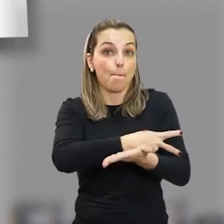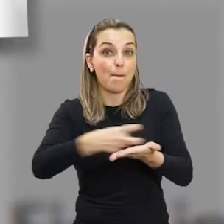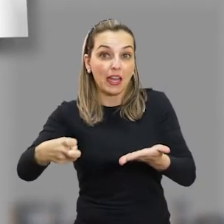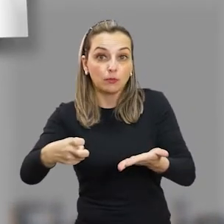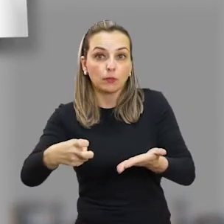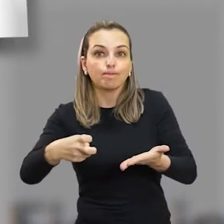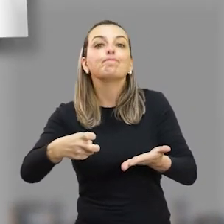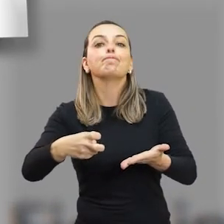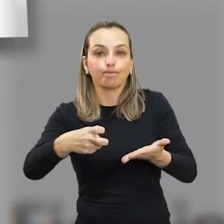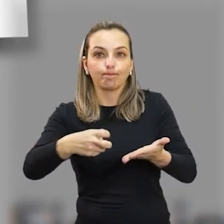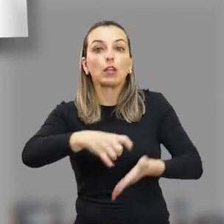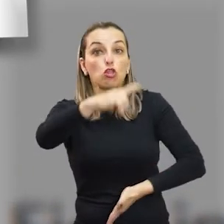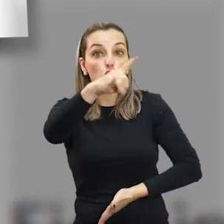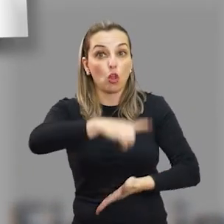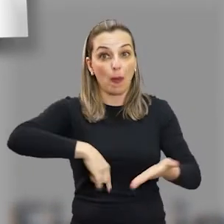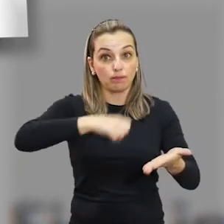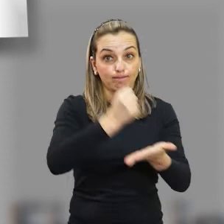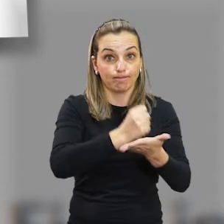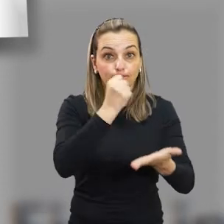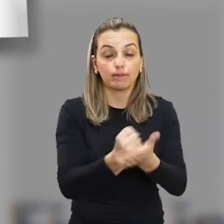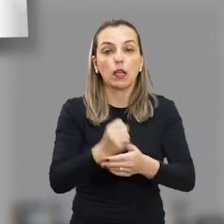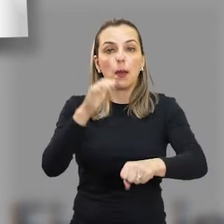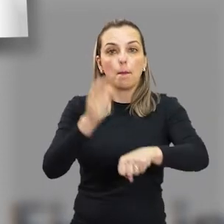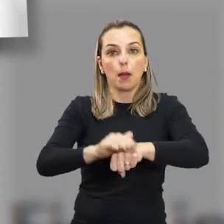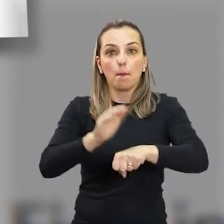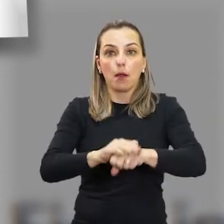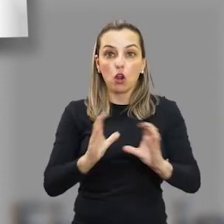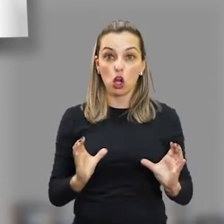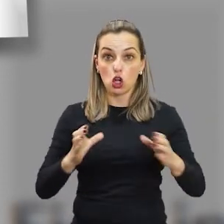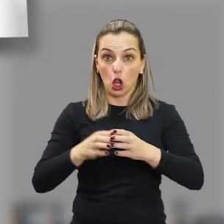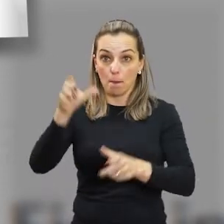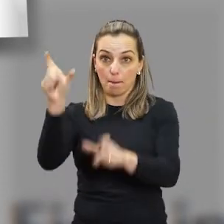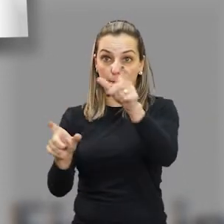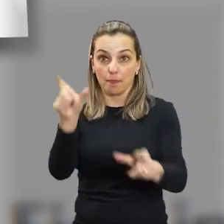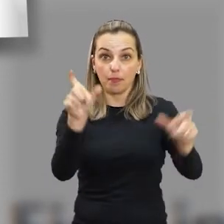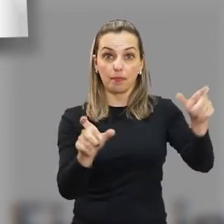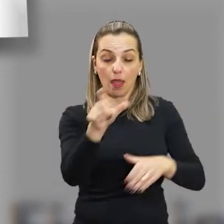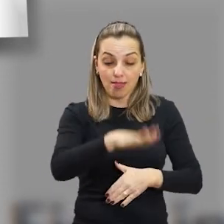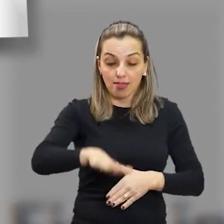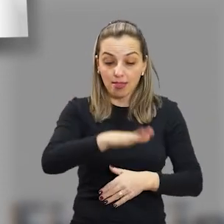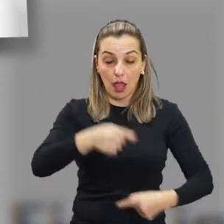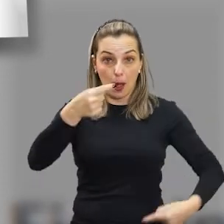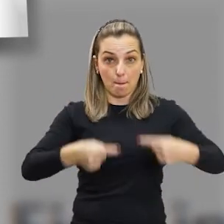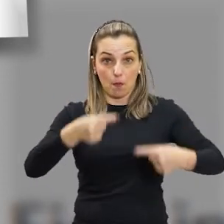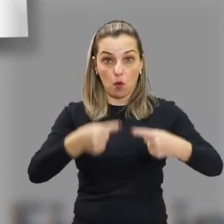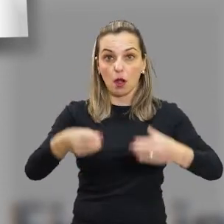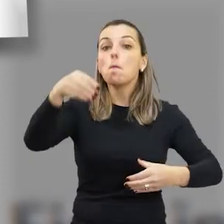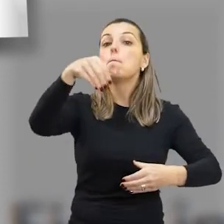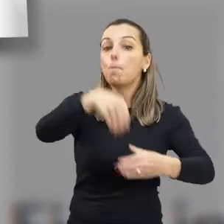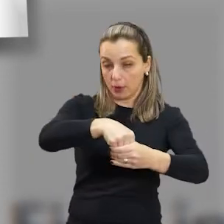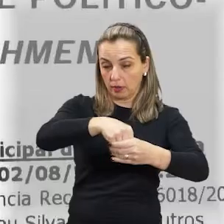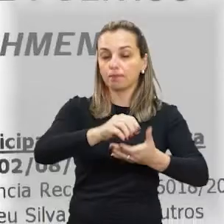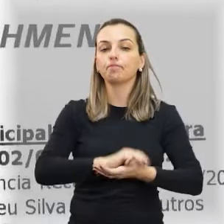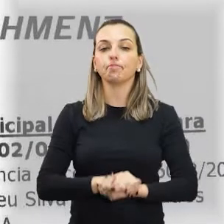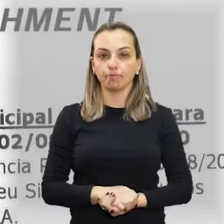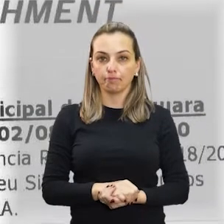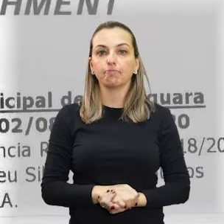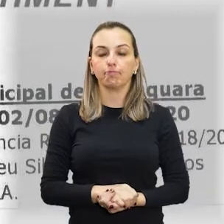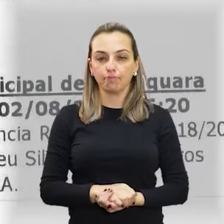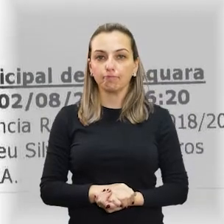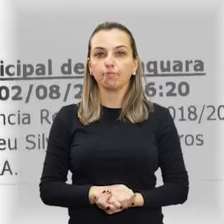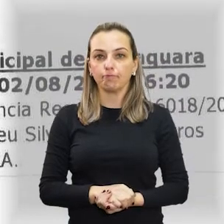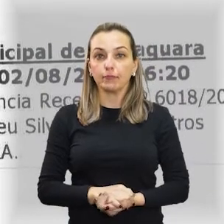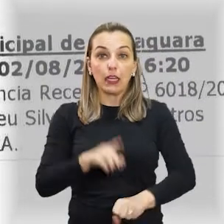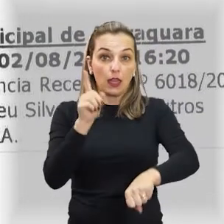pedido que requeria o recebimento de denúncia pela Câmara para a instauração de processo de cassação do mandato do prefeito,